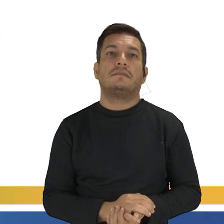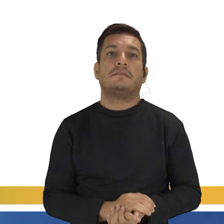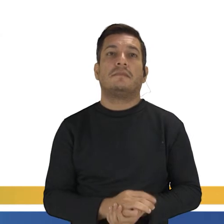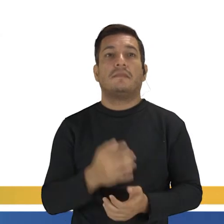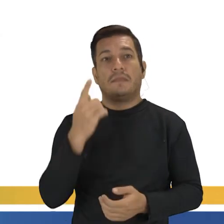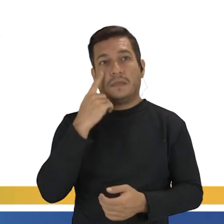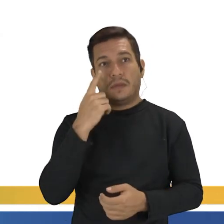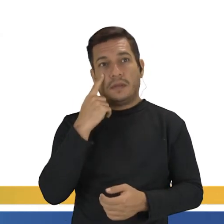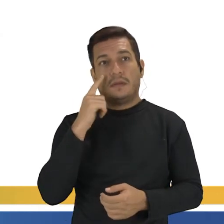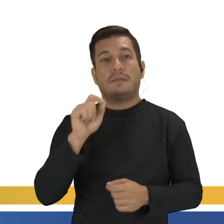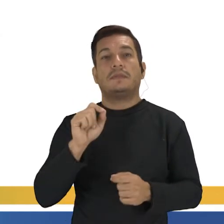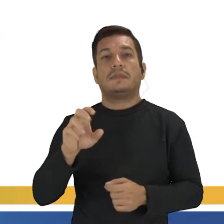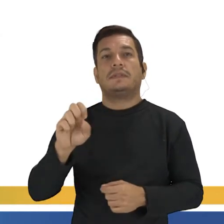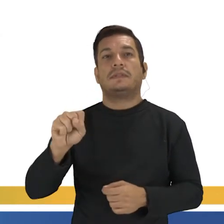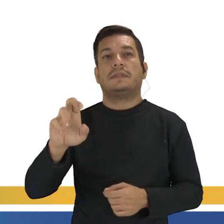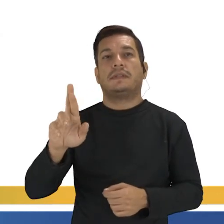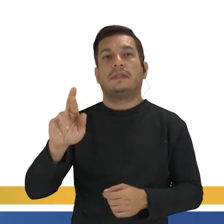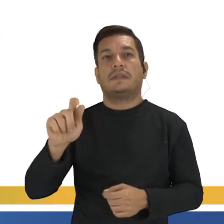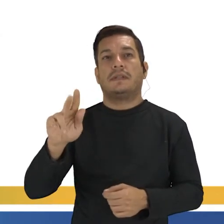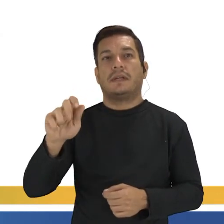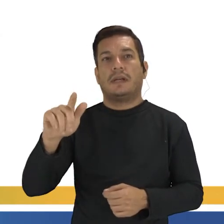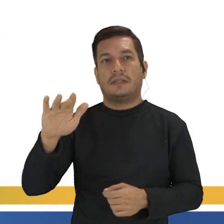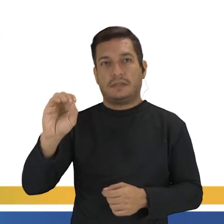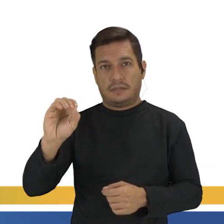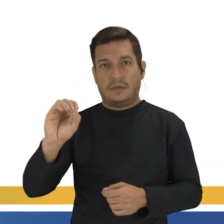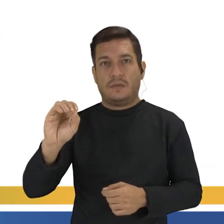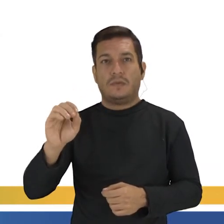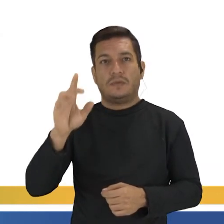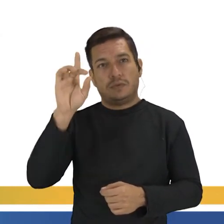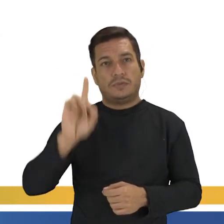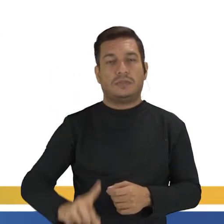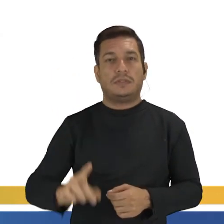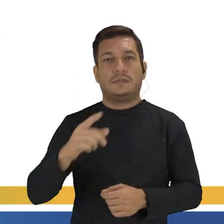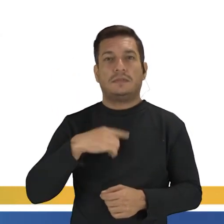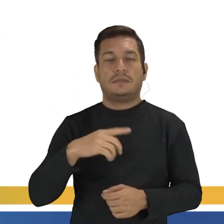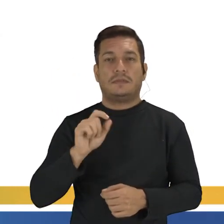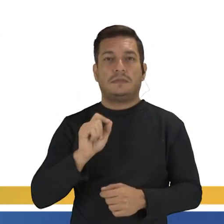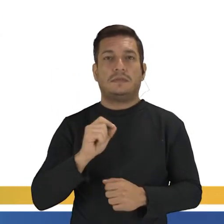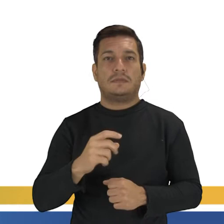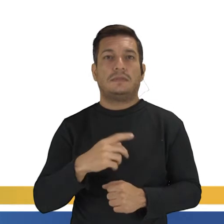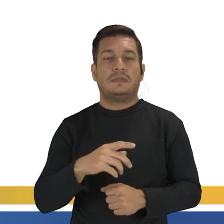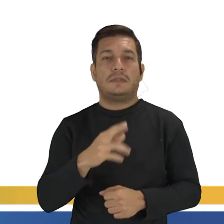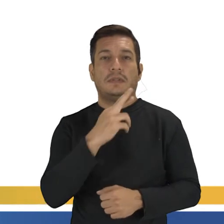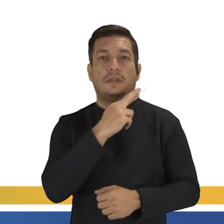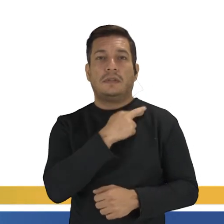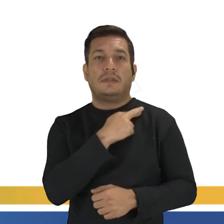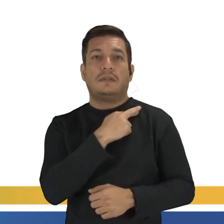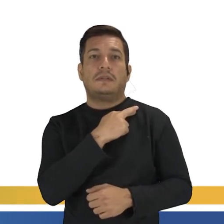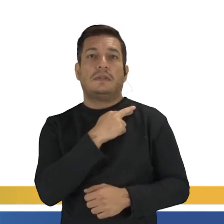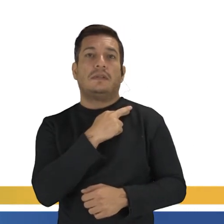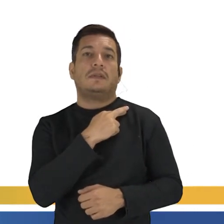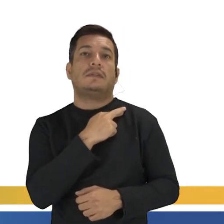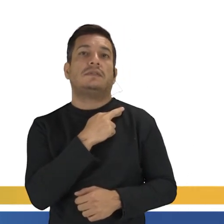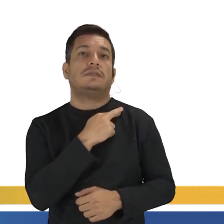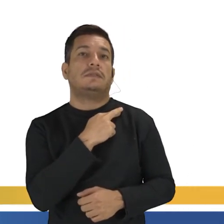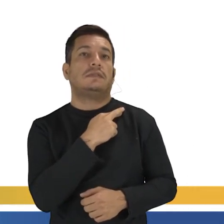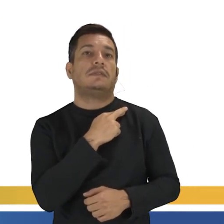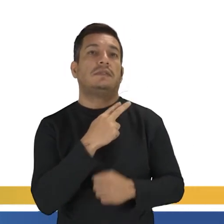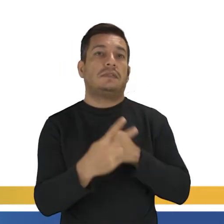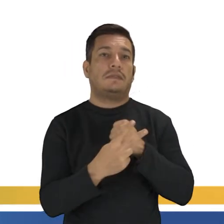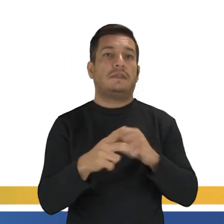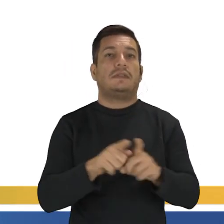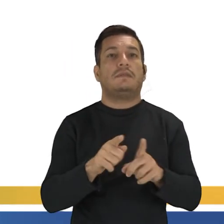Sobre segregação, conflitos e defesa dos direitos de afrodescendentes, é correto